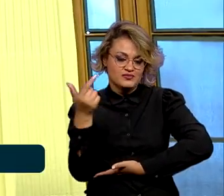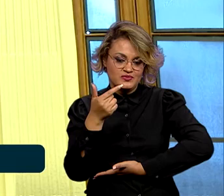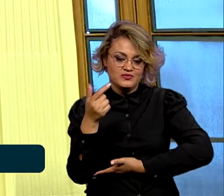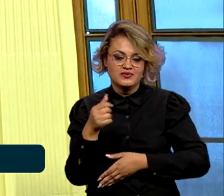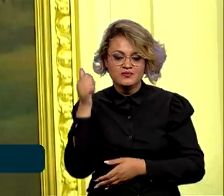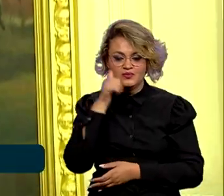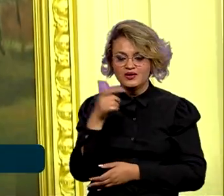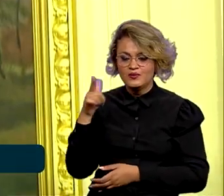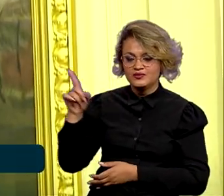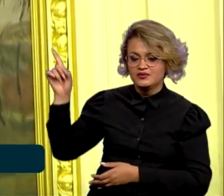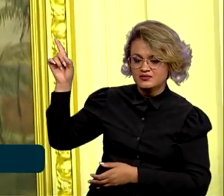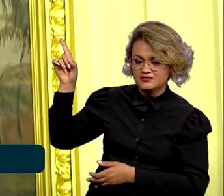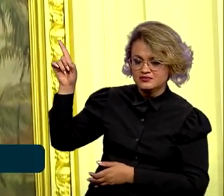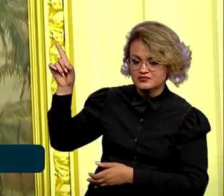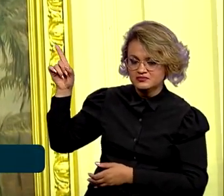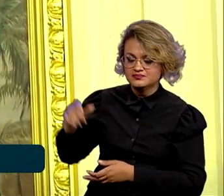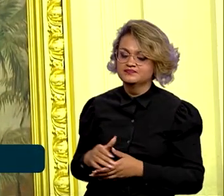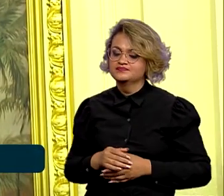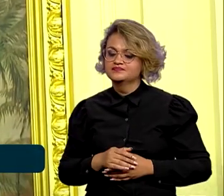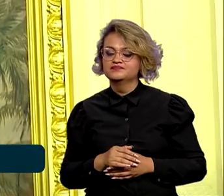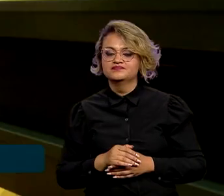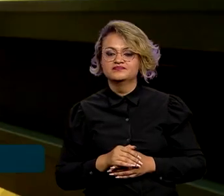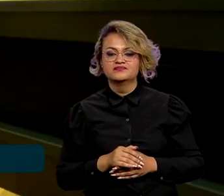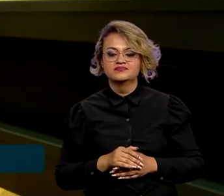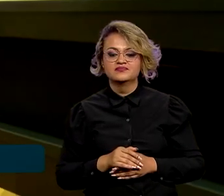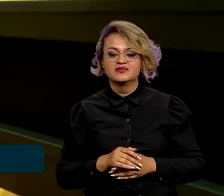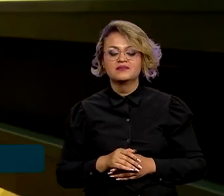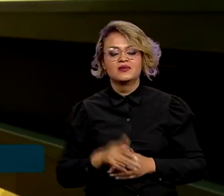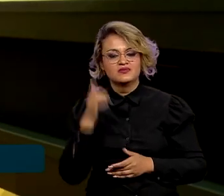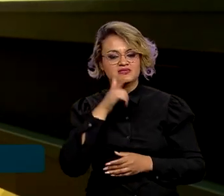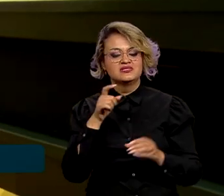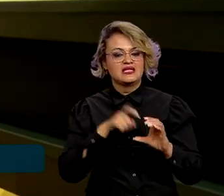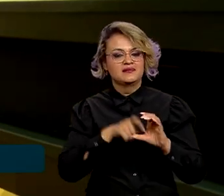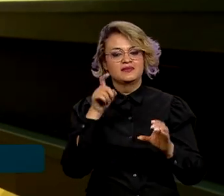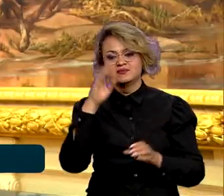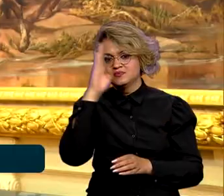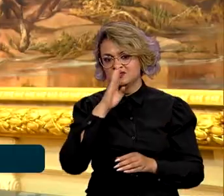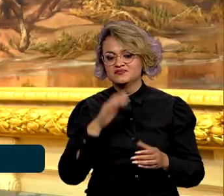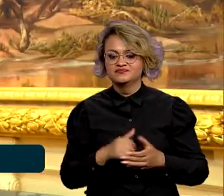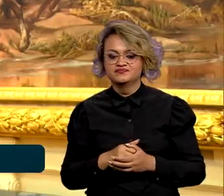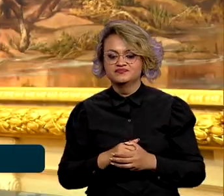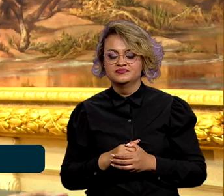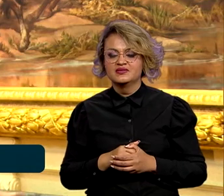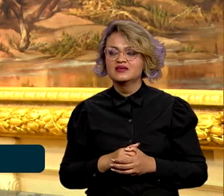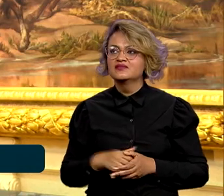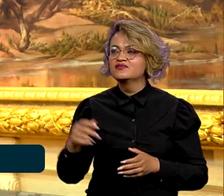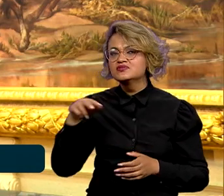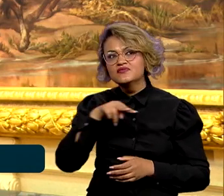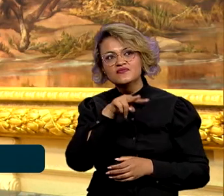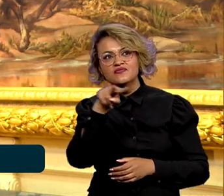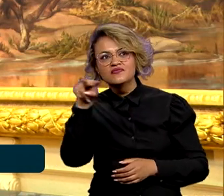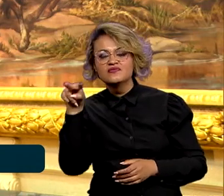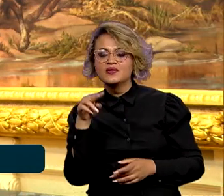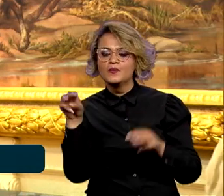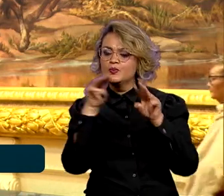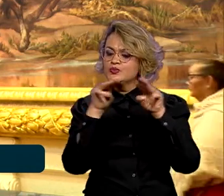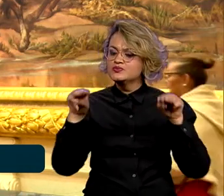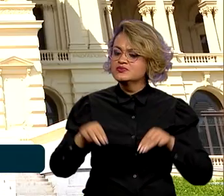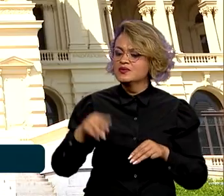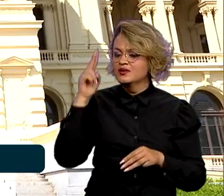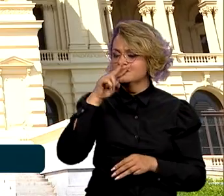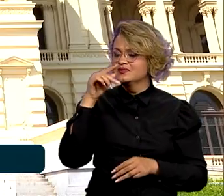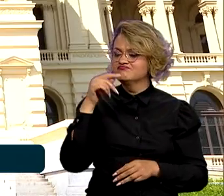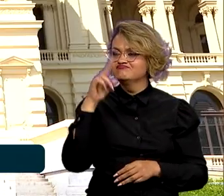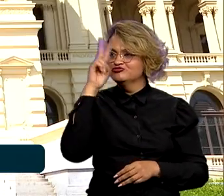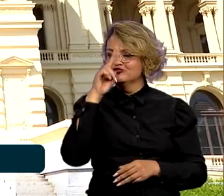Quitéria, militar baiana, que lutou para a independência do país. Passear por esse museu é passear pela história do Brasil.